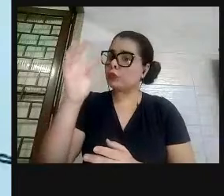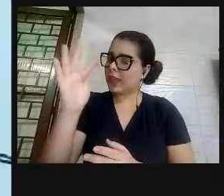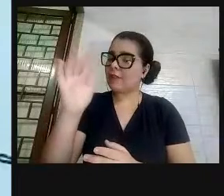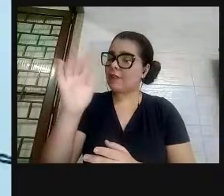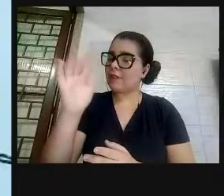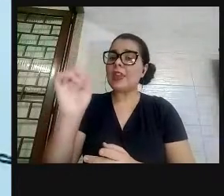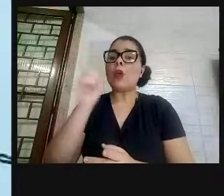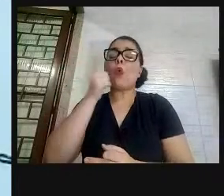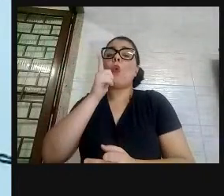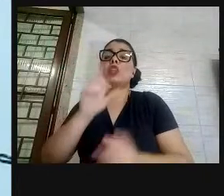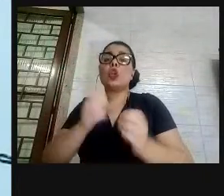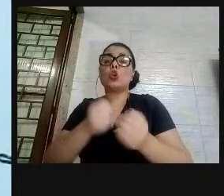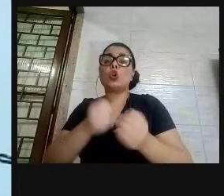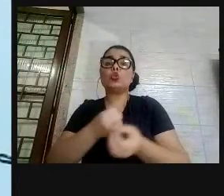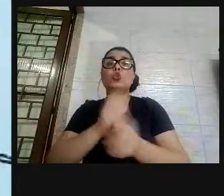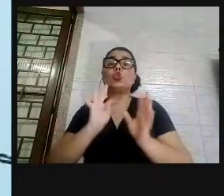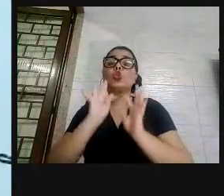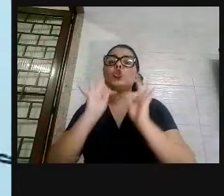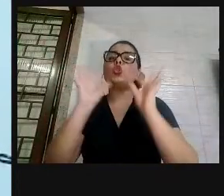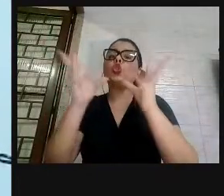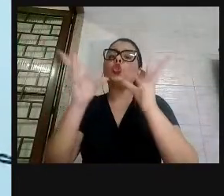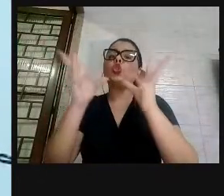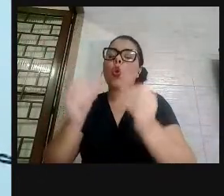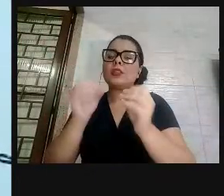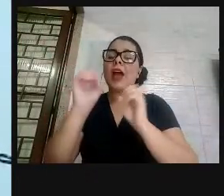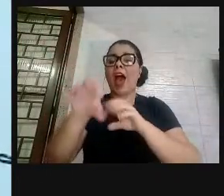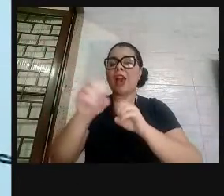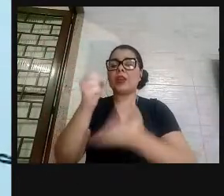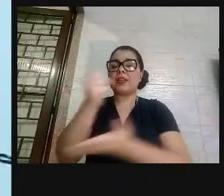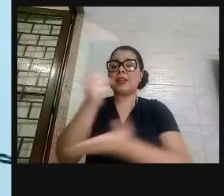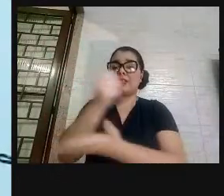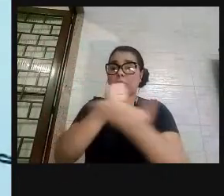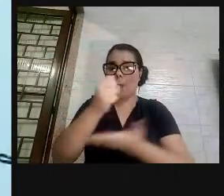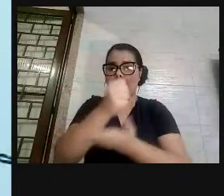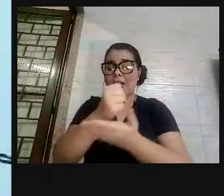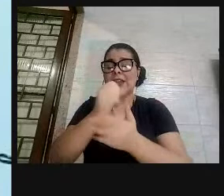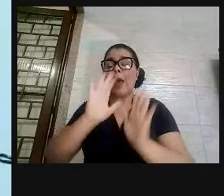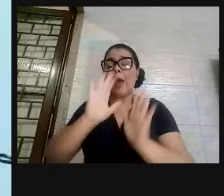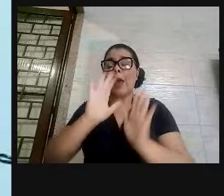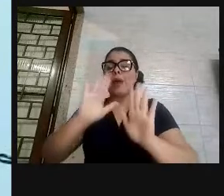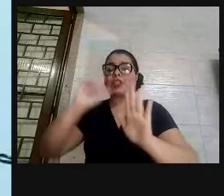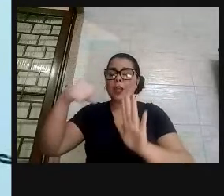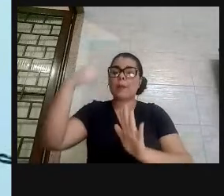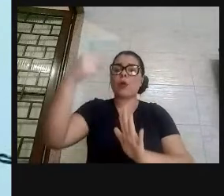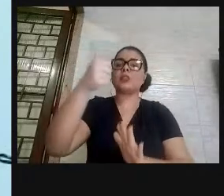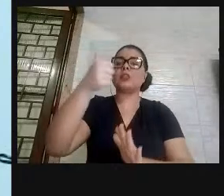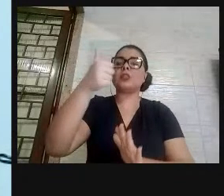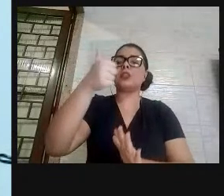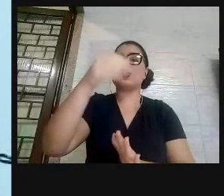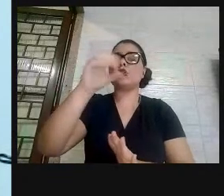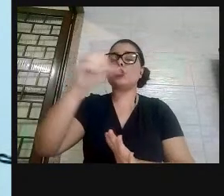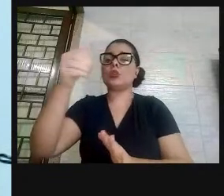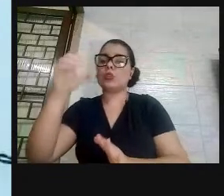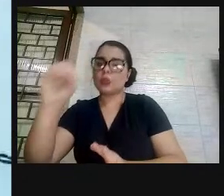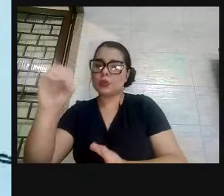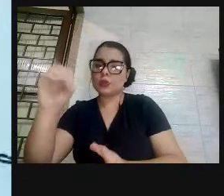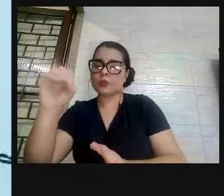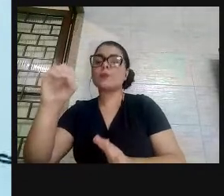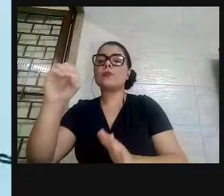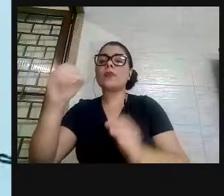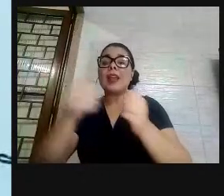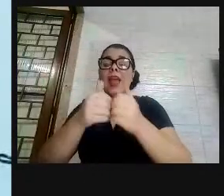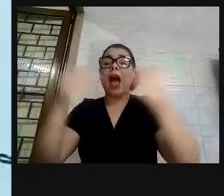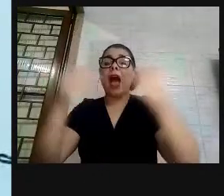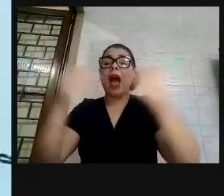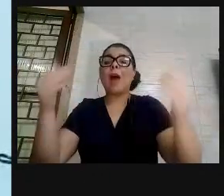básica, ele pegou apenas o ensino fundamental. Depois, em 2010, esse Fundef, ele é para o Fundeb,